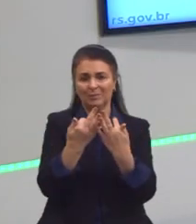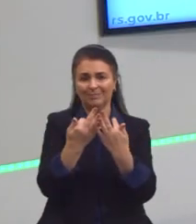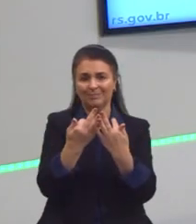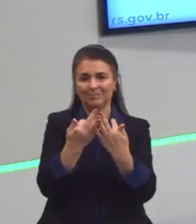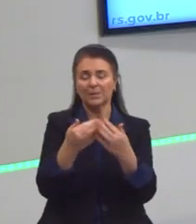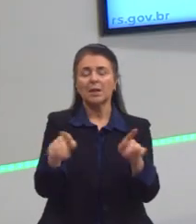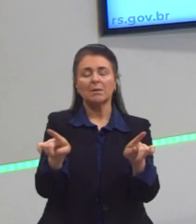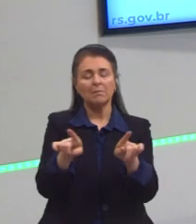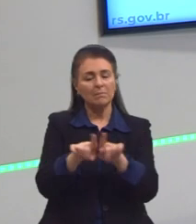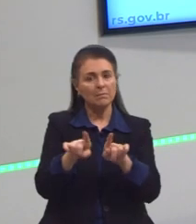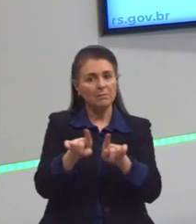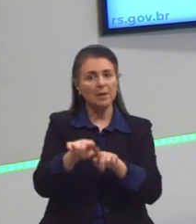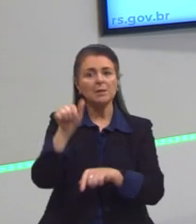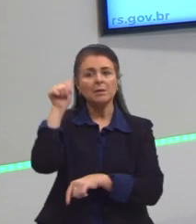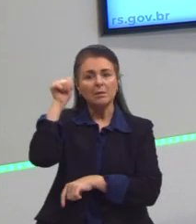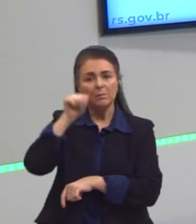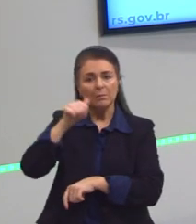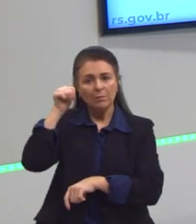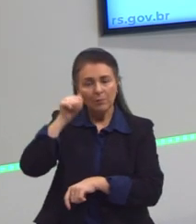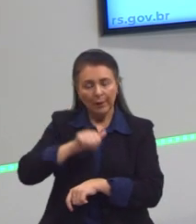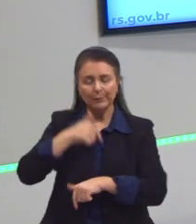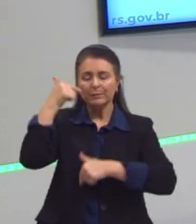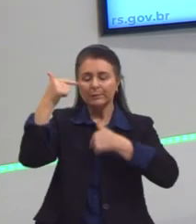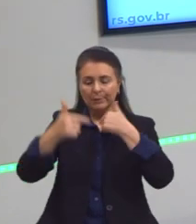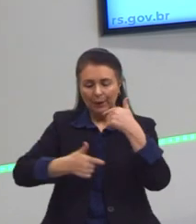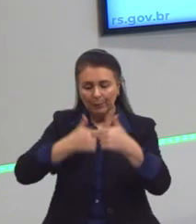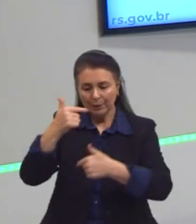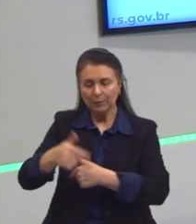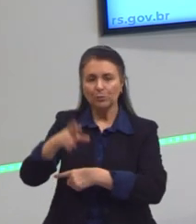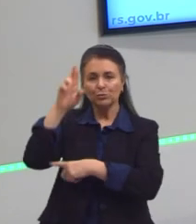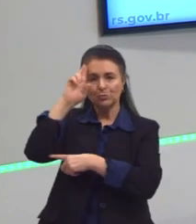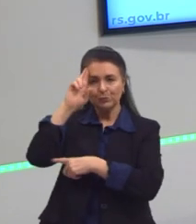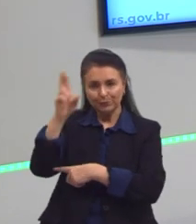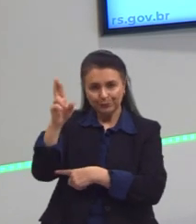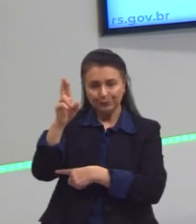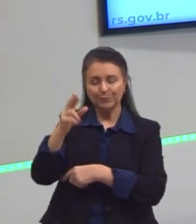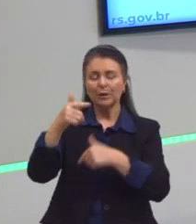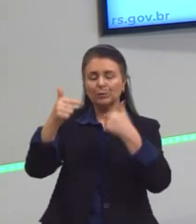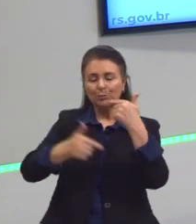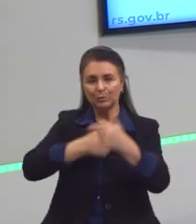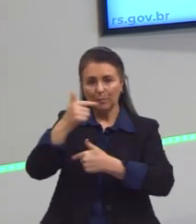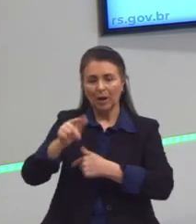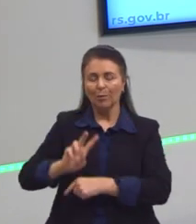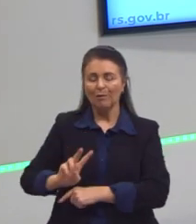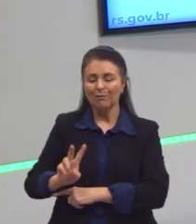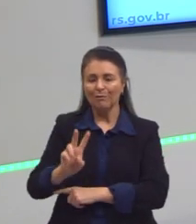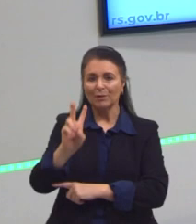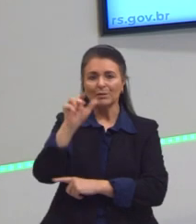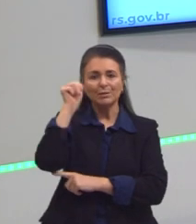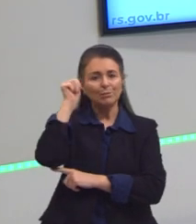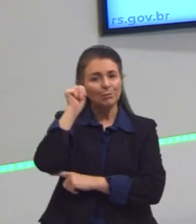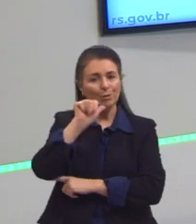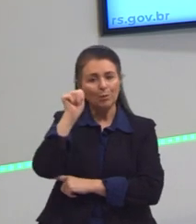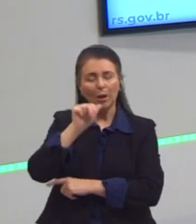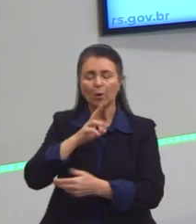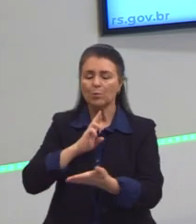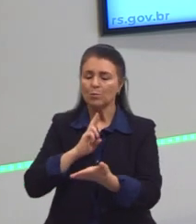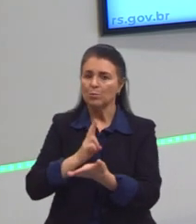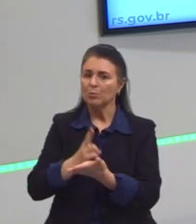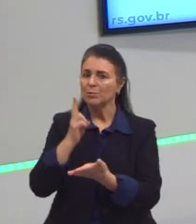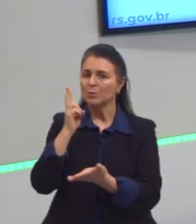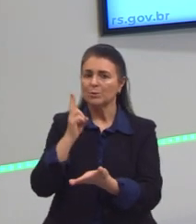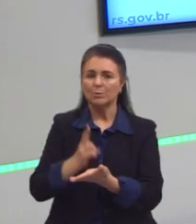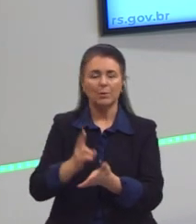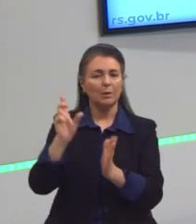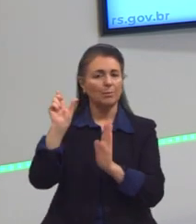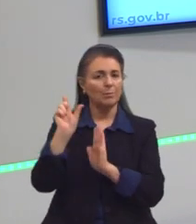as mulheres tendo ocupado mais cargos no mundo do trabalho, a valorização da mulher ainda não é o